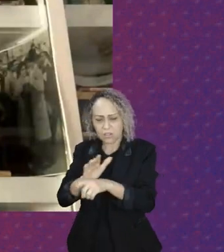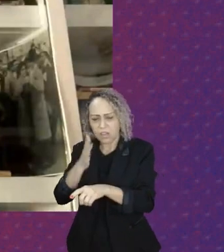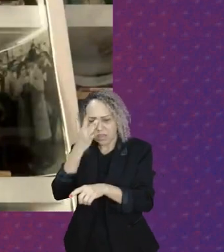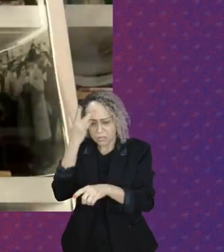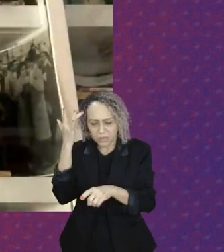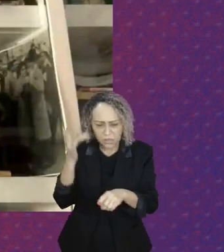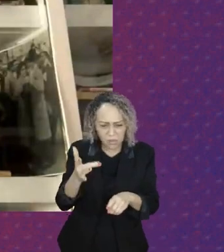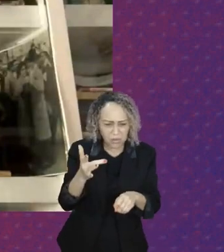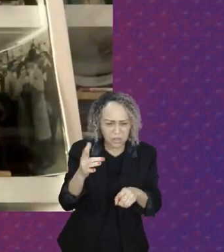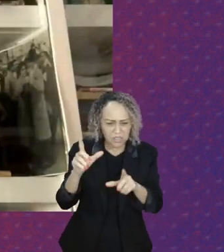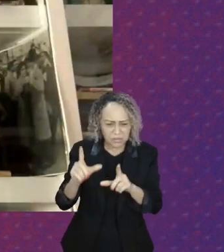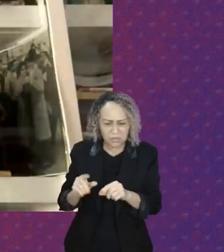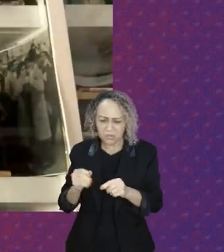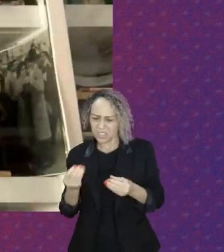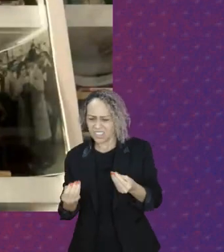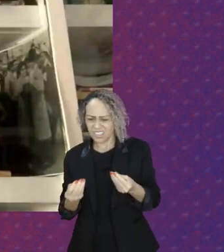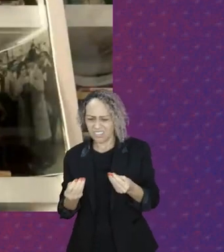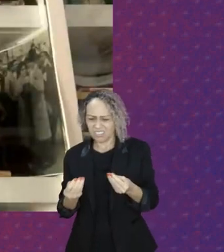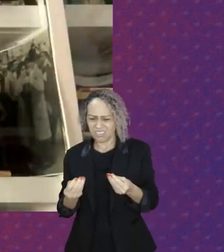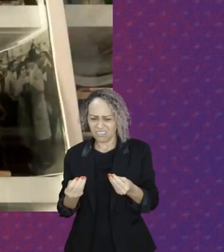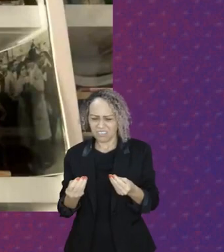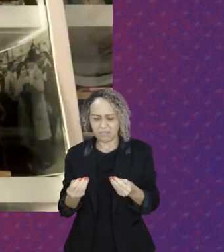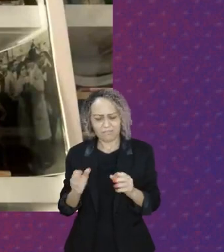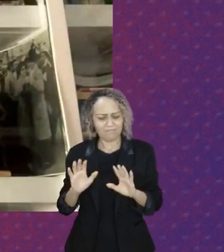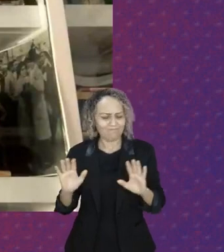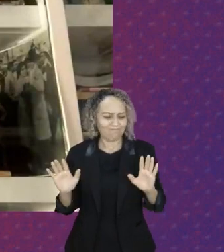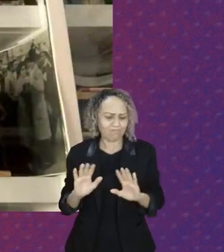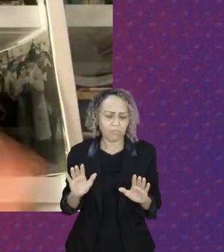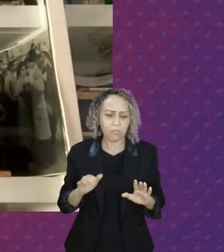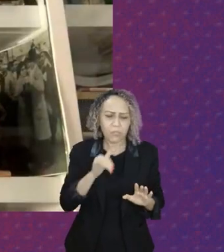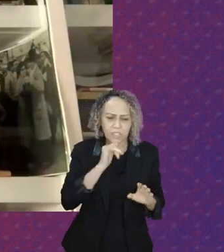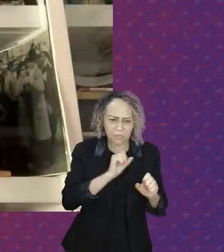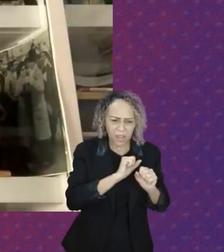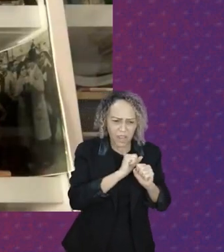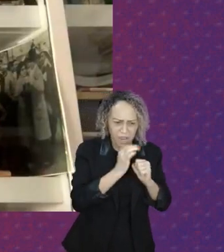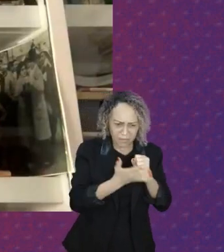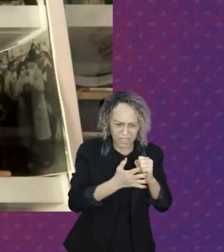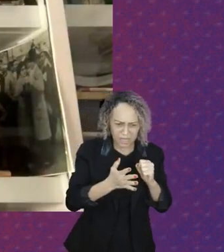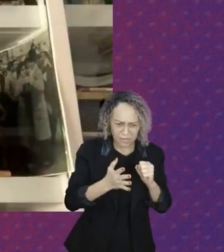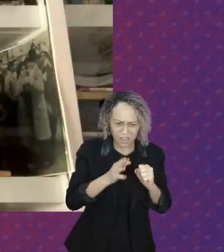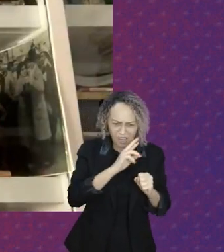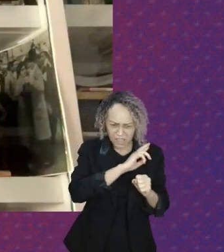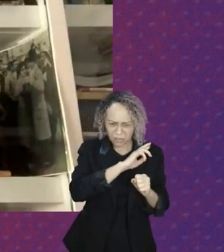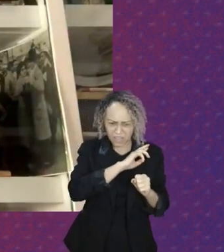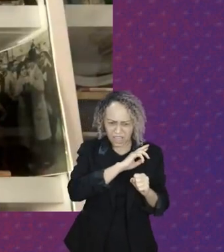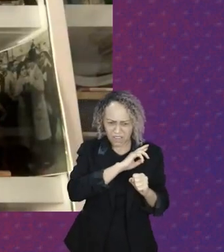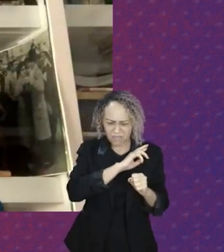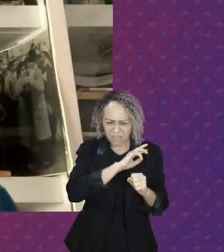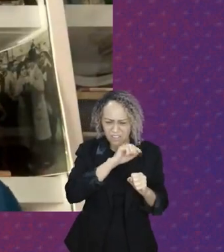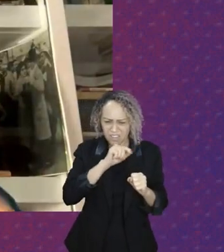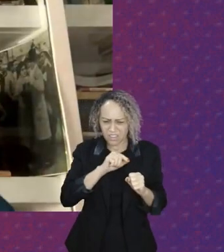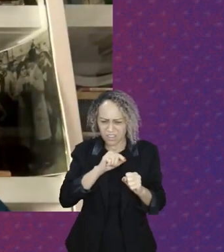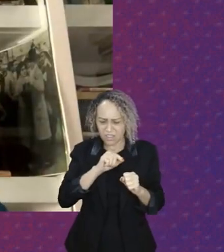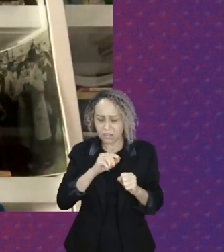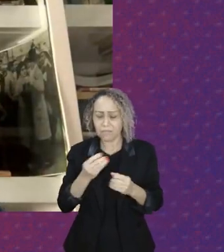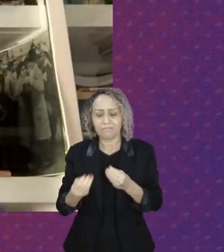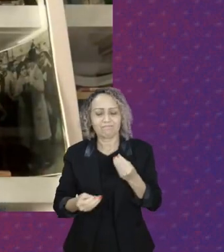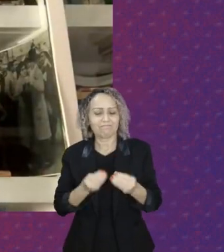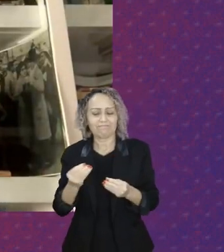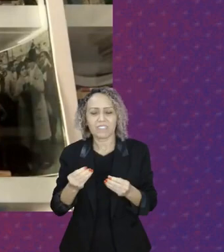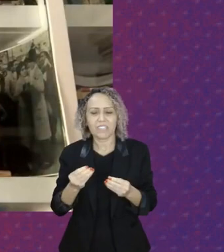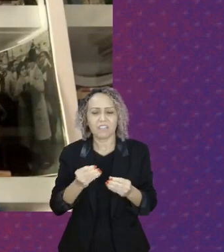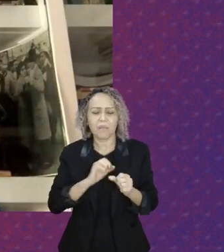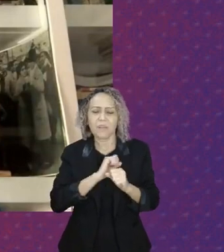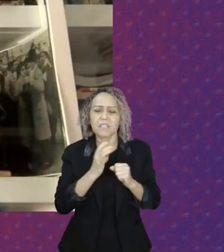pandemia, de fato, interferiu nas economias do mundo todo. Mas o problema são as concepções que estão por